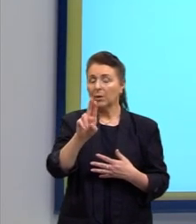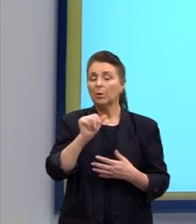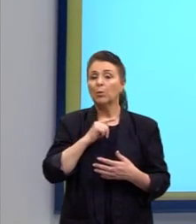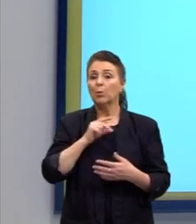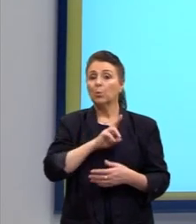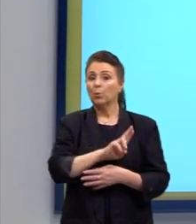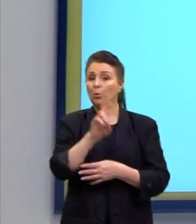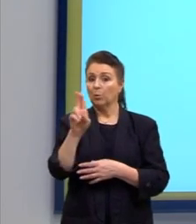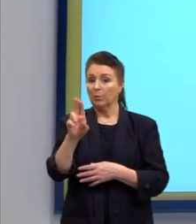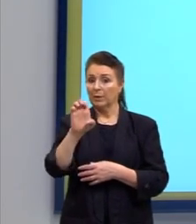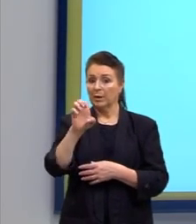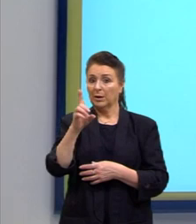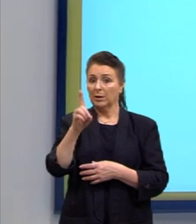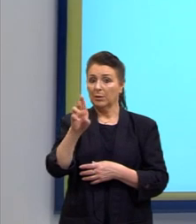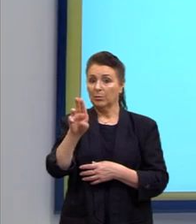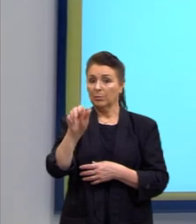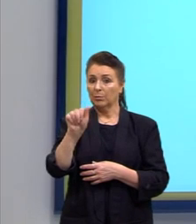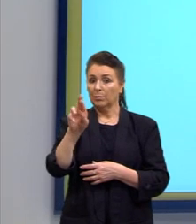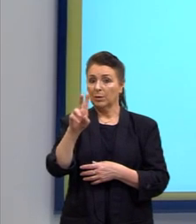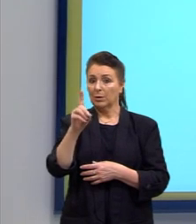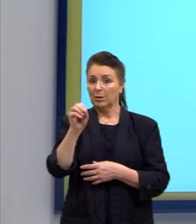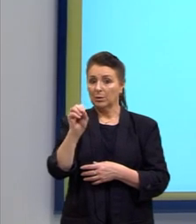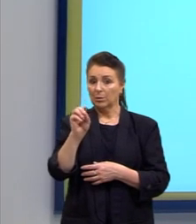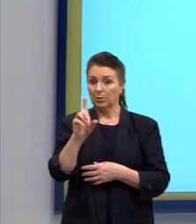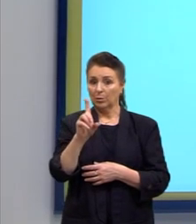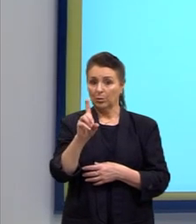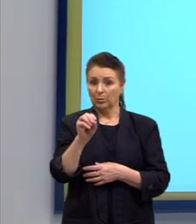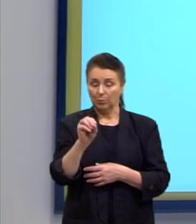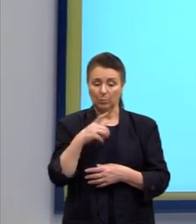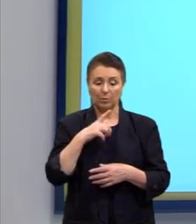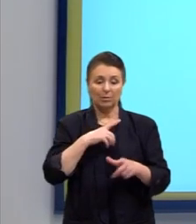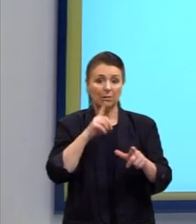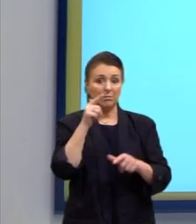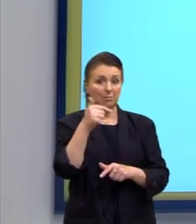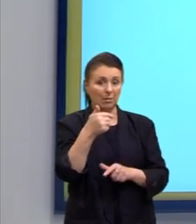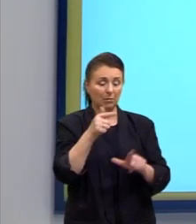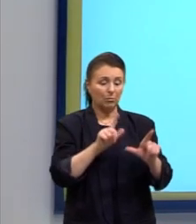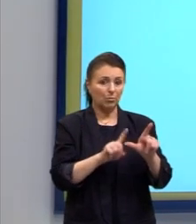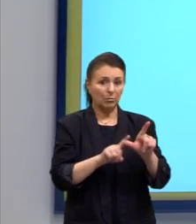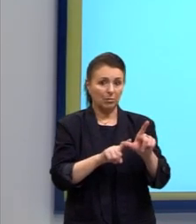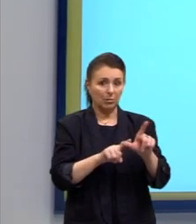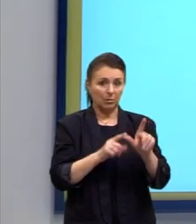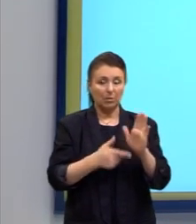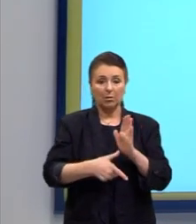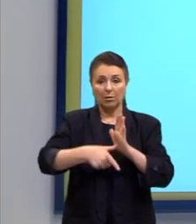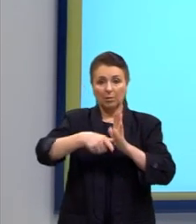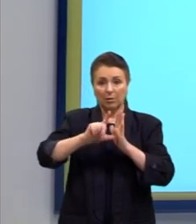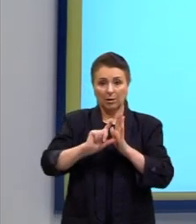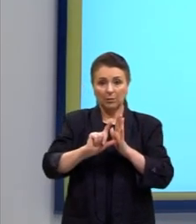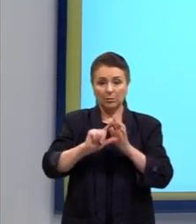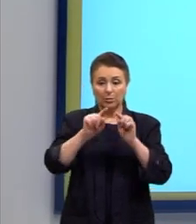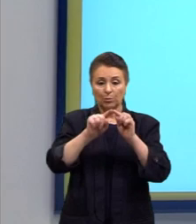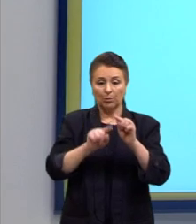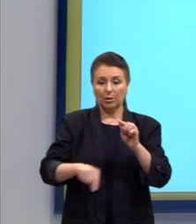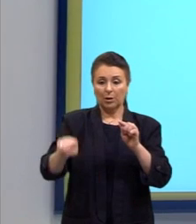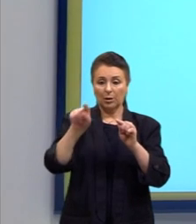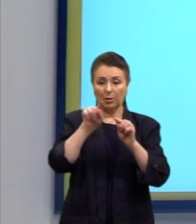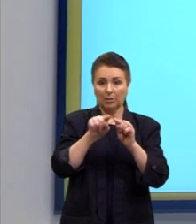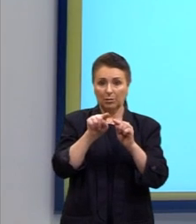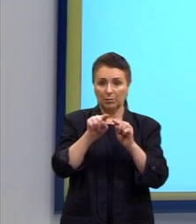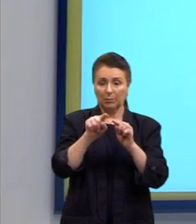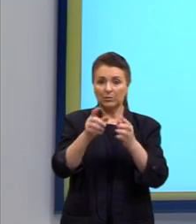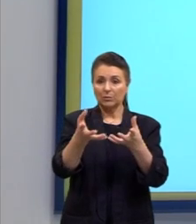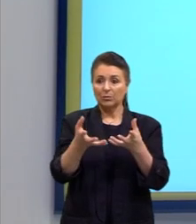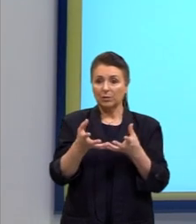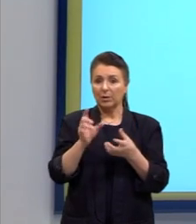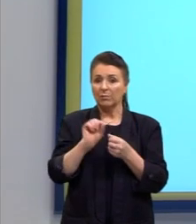e-mail. Então, Eduardo, que possui sete letras. Vai vir, então, antes do arroba. E a gente quer o